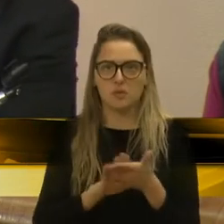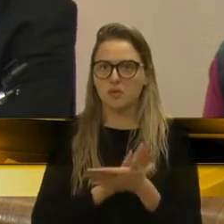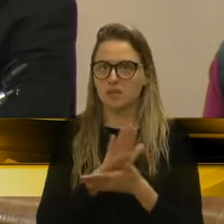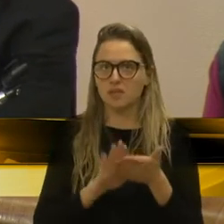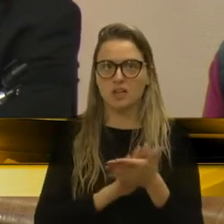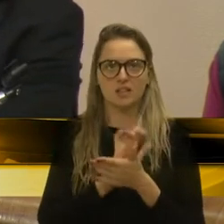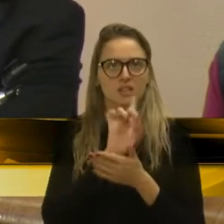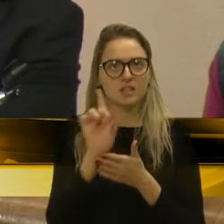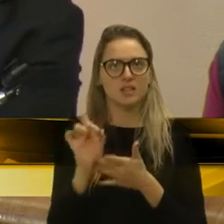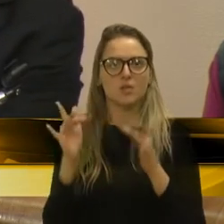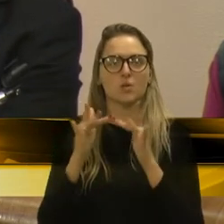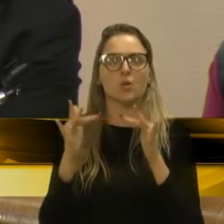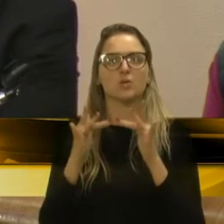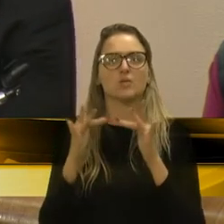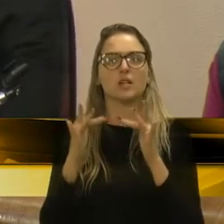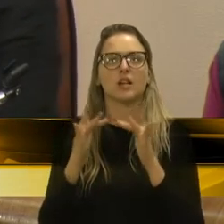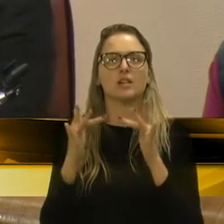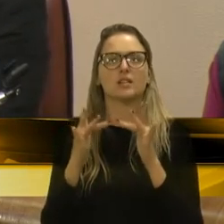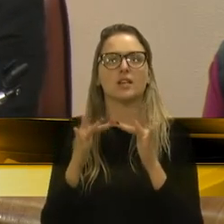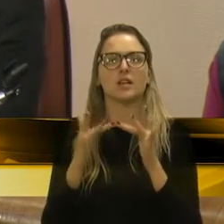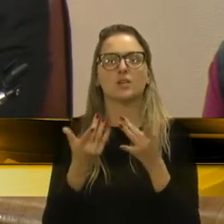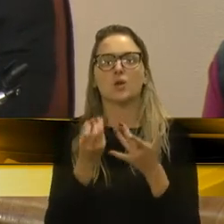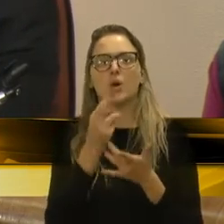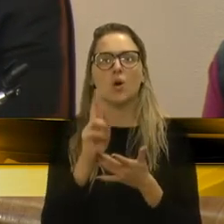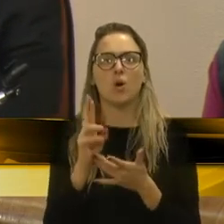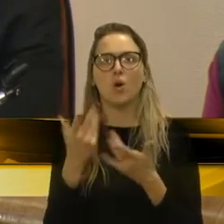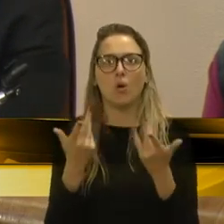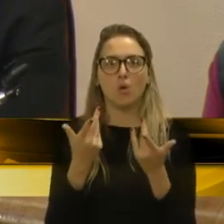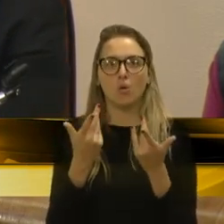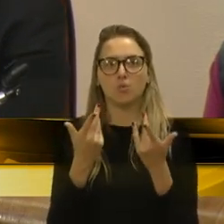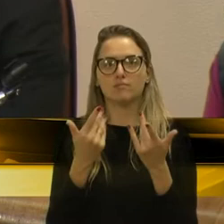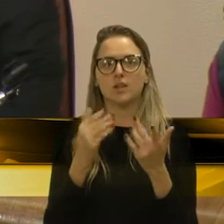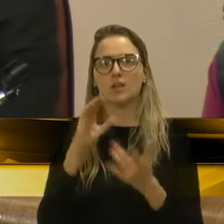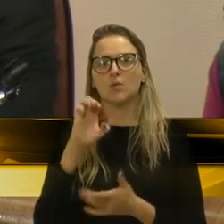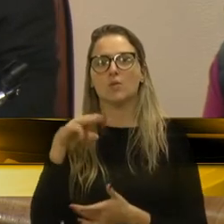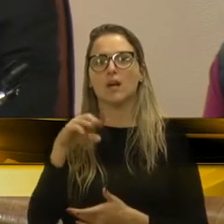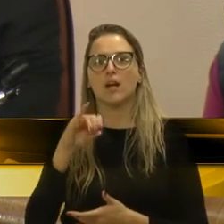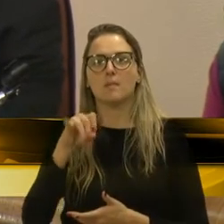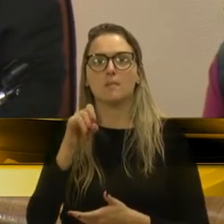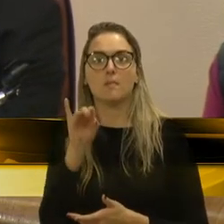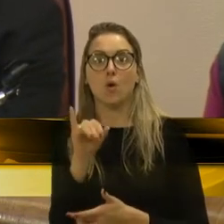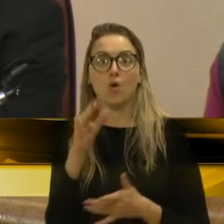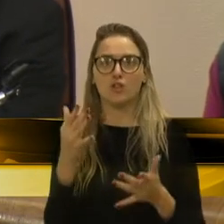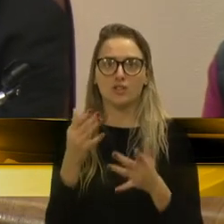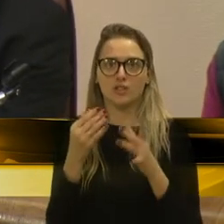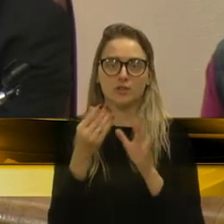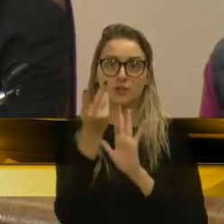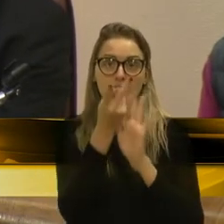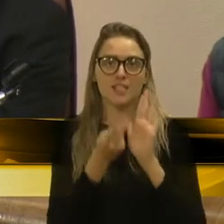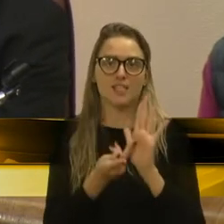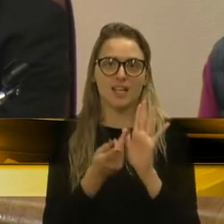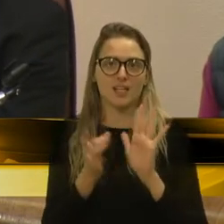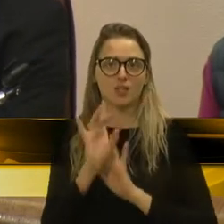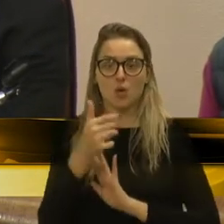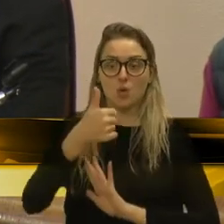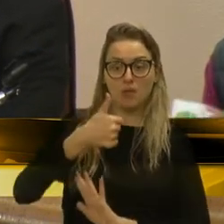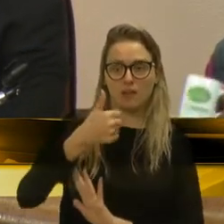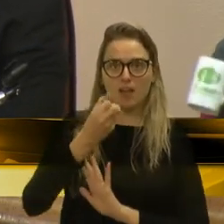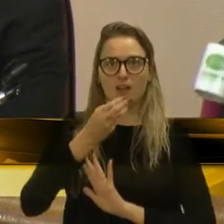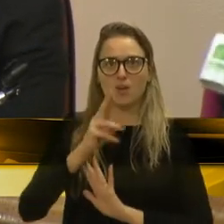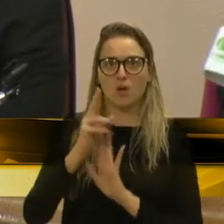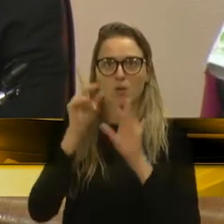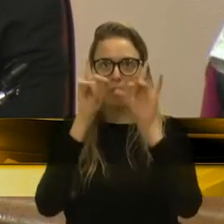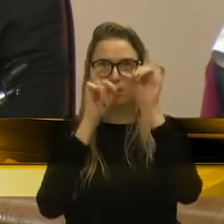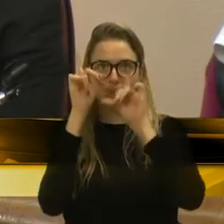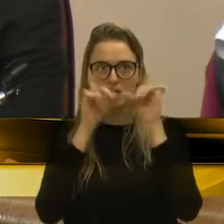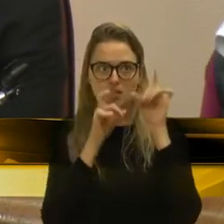emotion lá, como é que chama, aquele bracinho, ou uma oração, alguma coisa, ou um dedinho para dizer assim, um joinha, recebi, nada. Então, essa